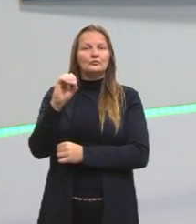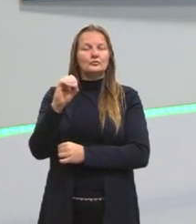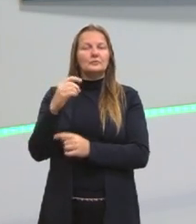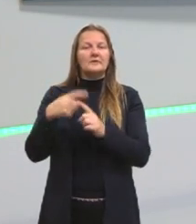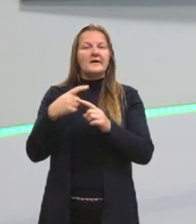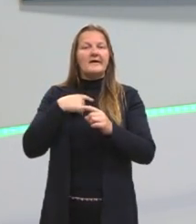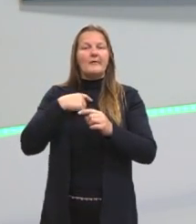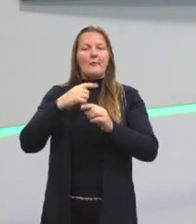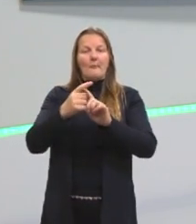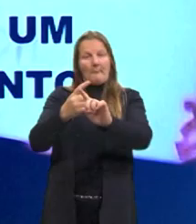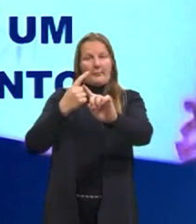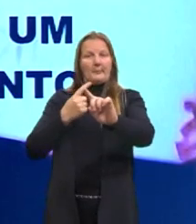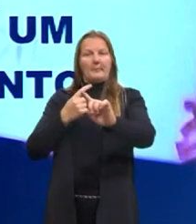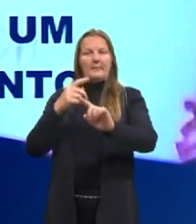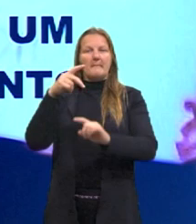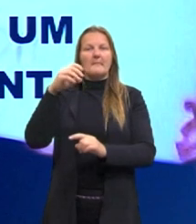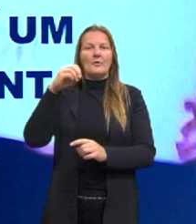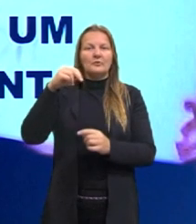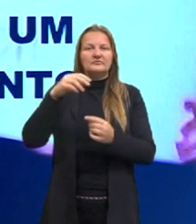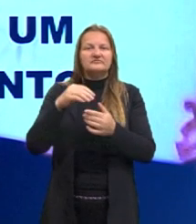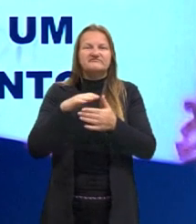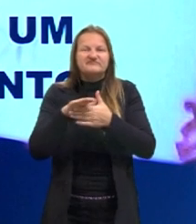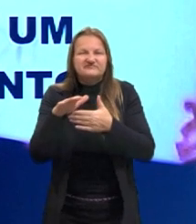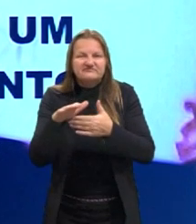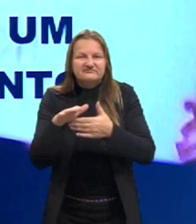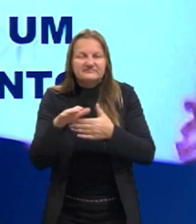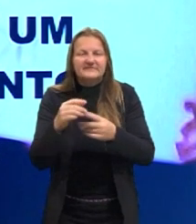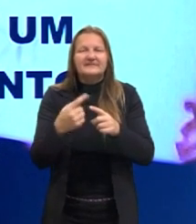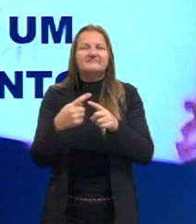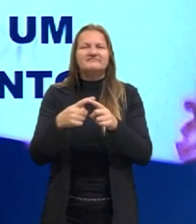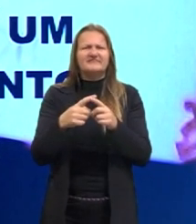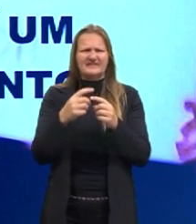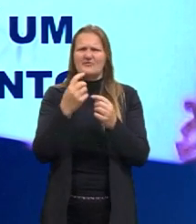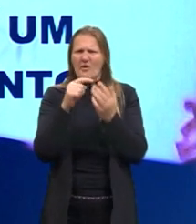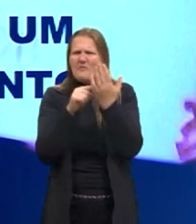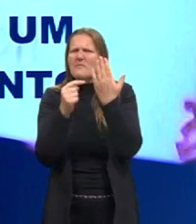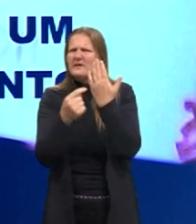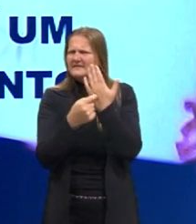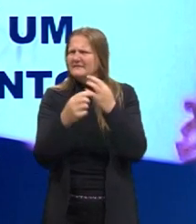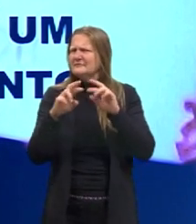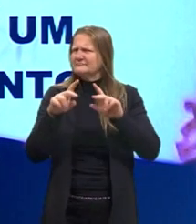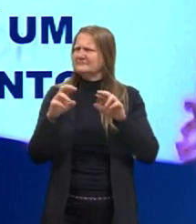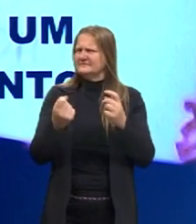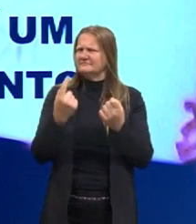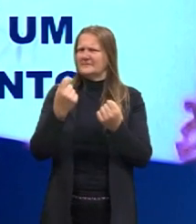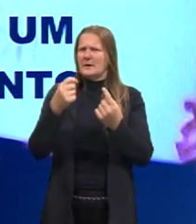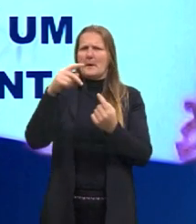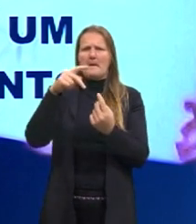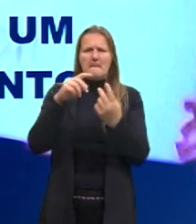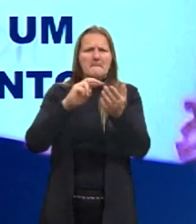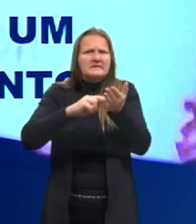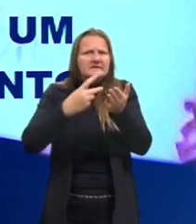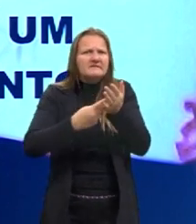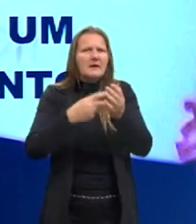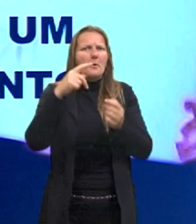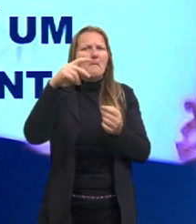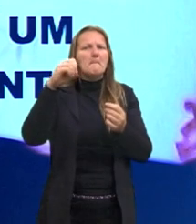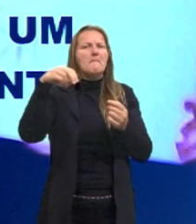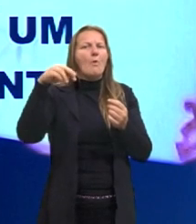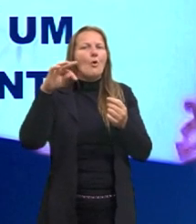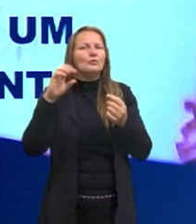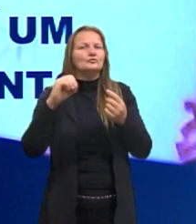porque disse que eu passei do ponto. Então, para a gente pensar em mais um significado